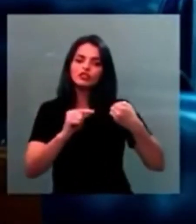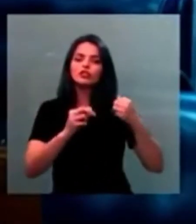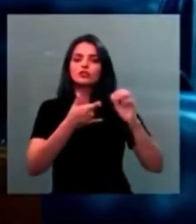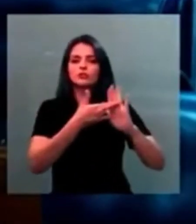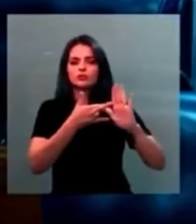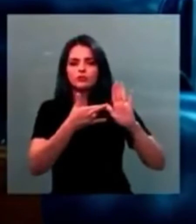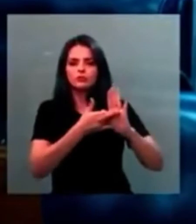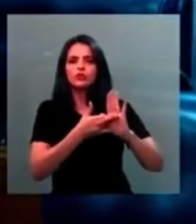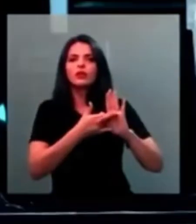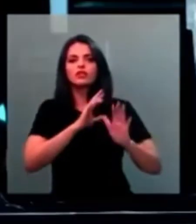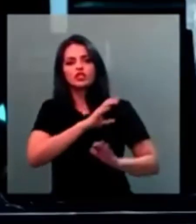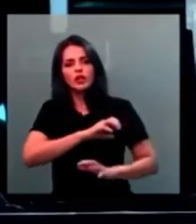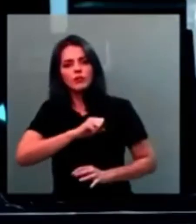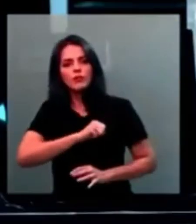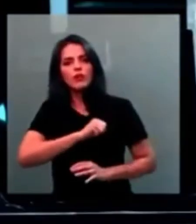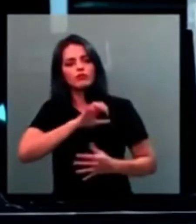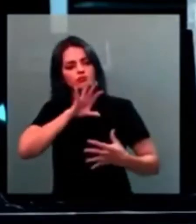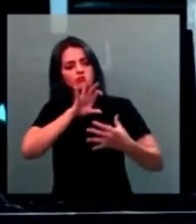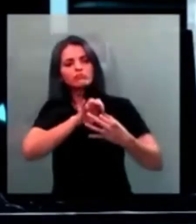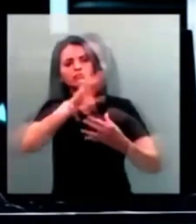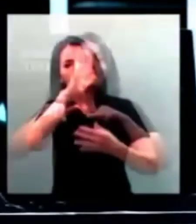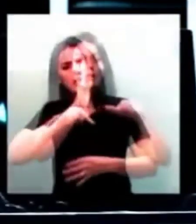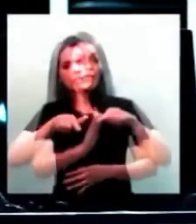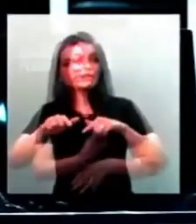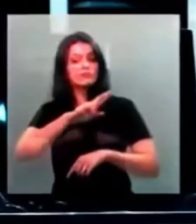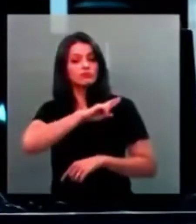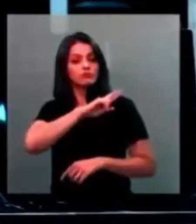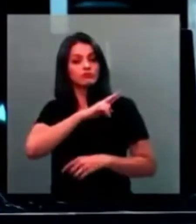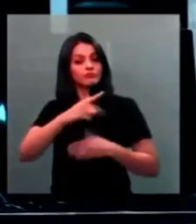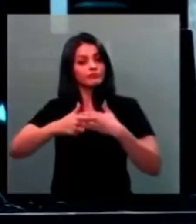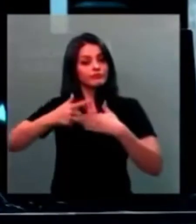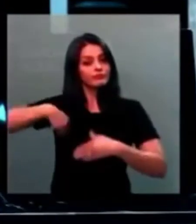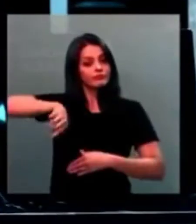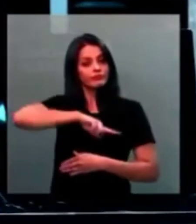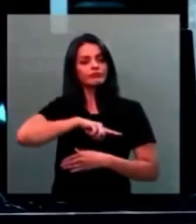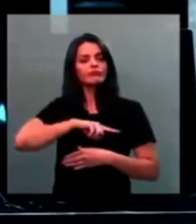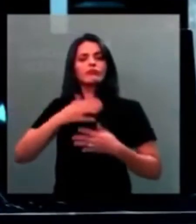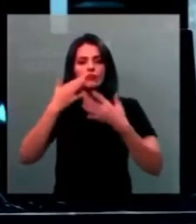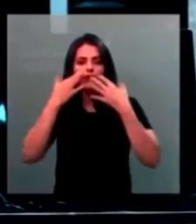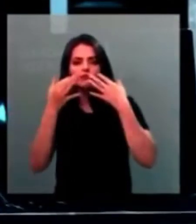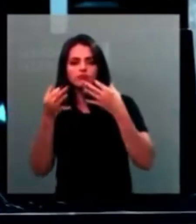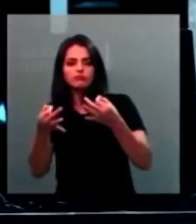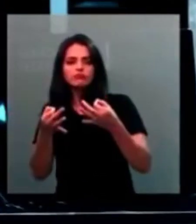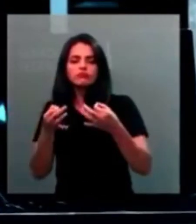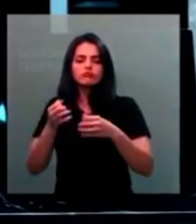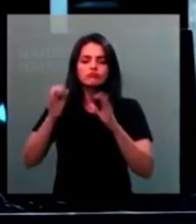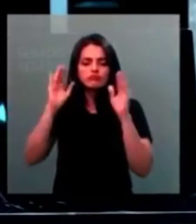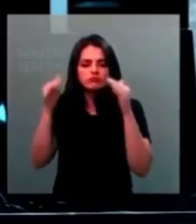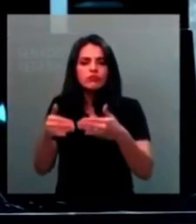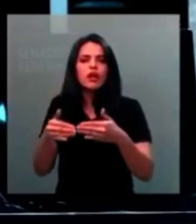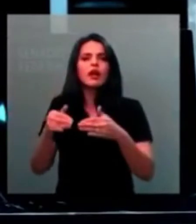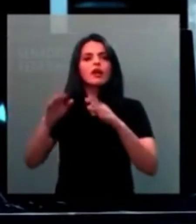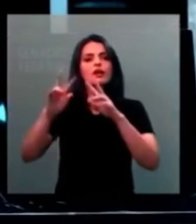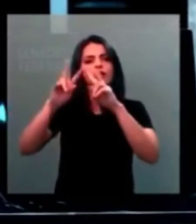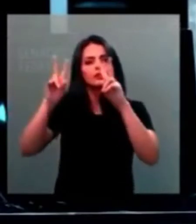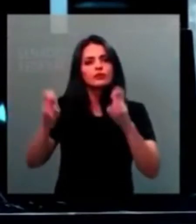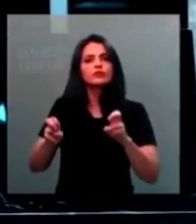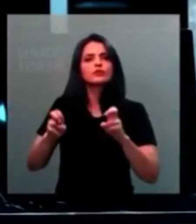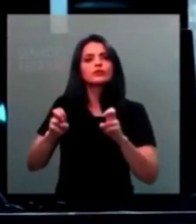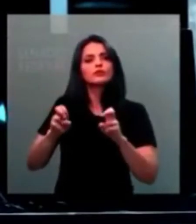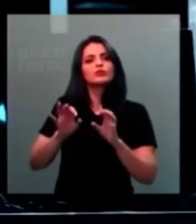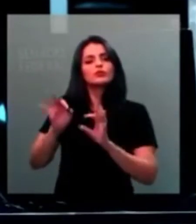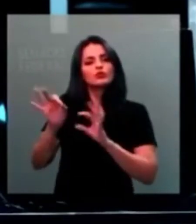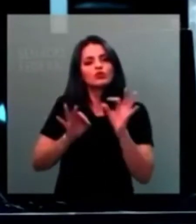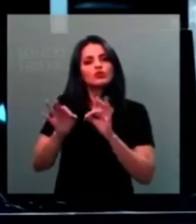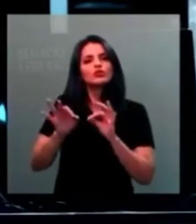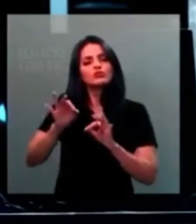em princípios republicanos, a própria invocação da Constituição Federal. Terei toda a atenção e toda a dedicação à questão de ordem de vossa excelência e tenho